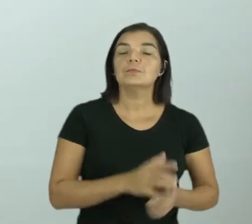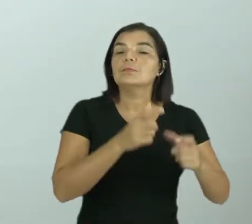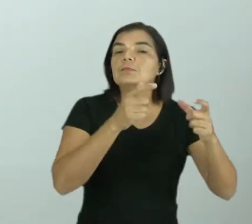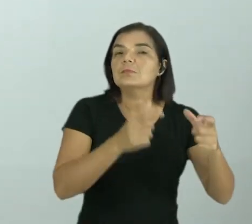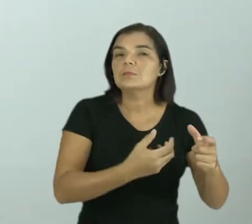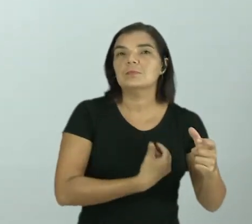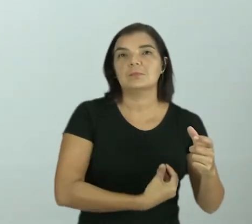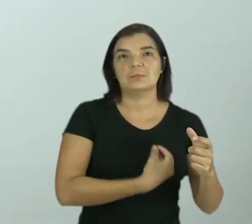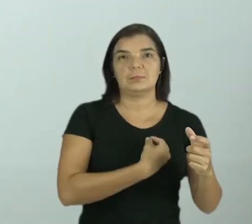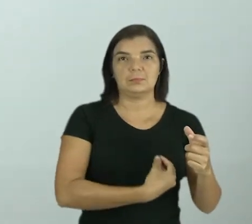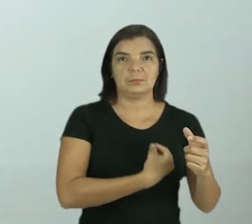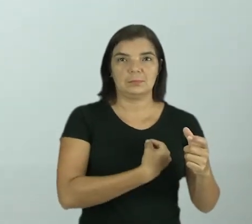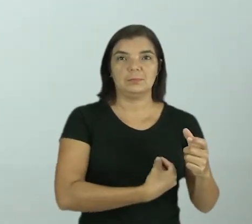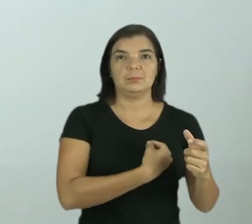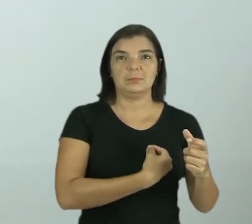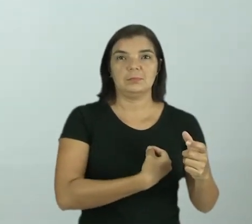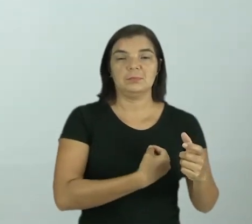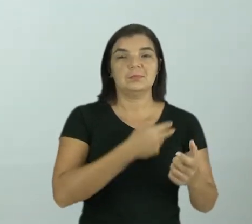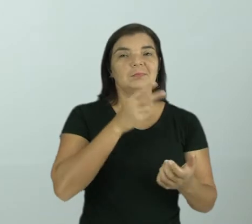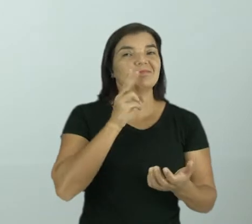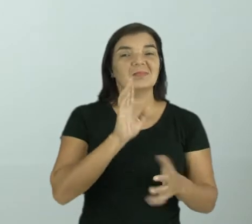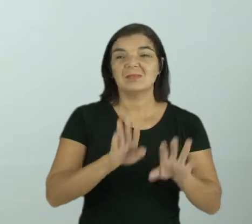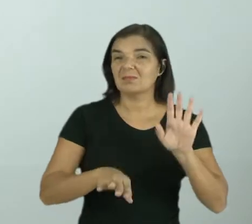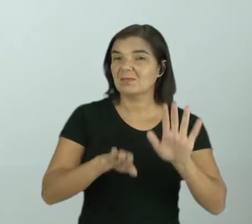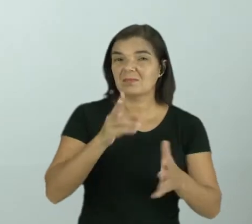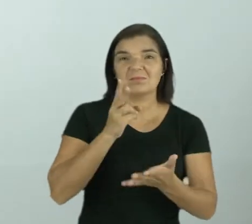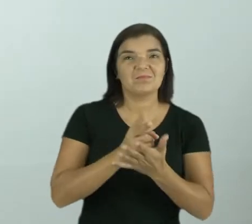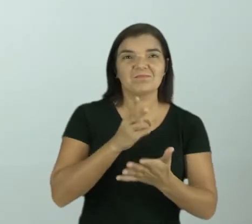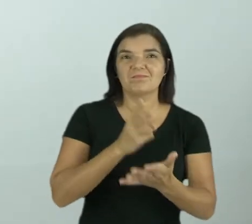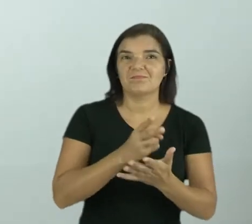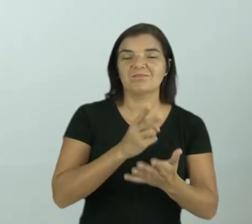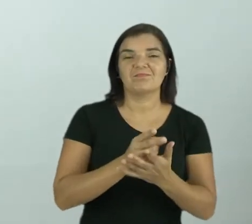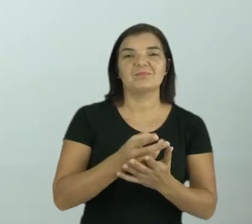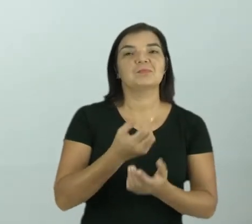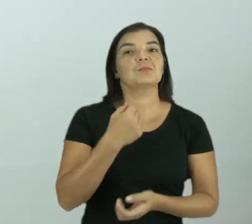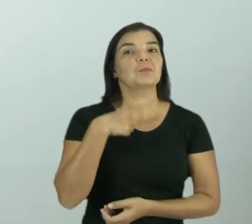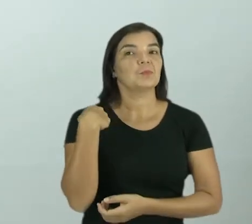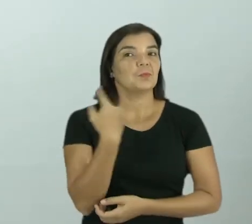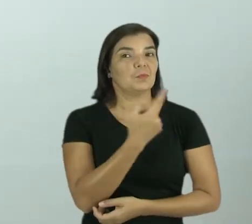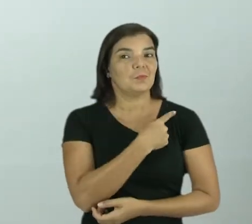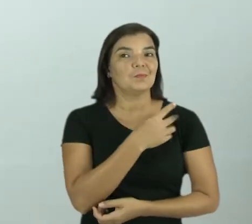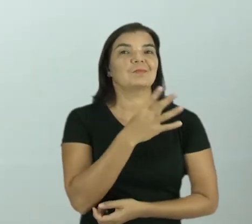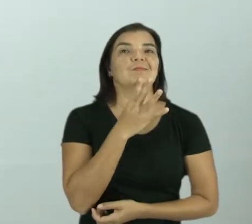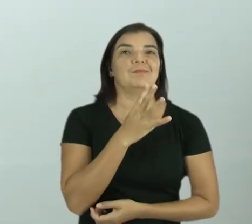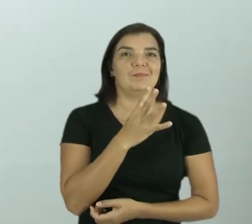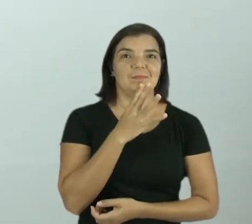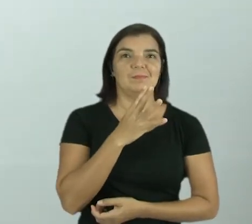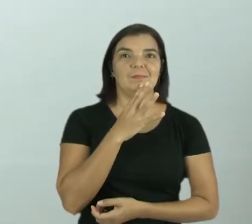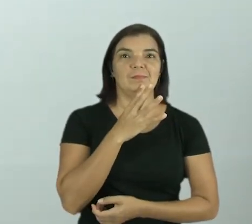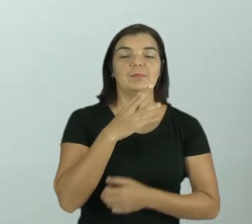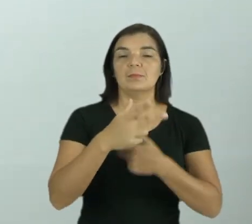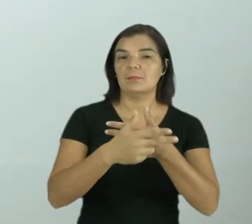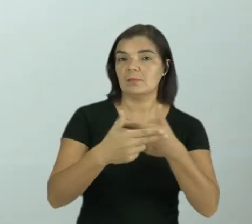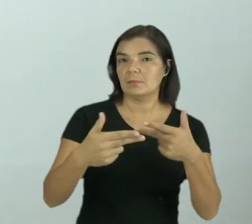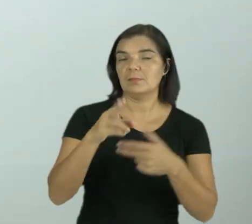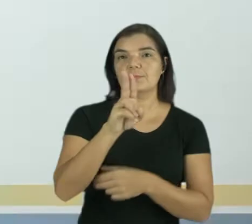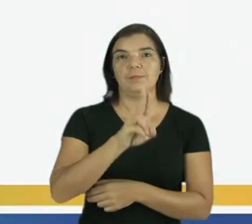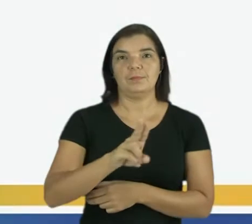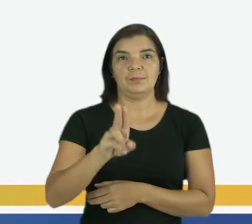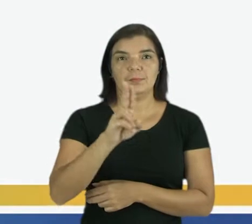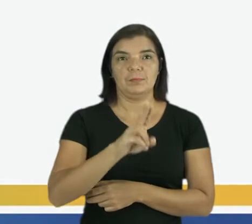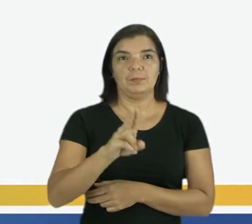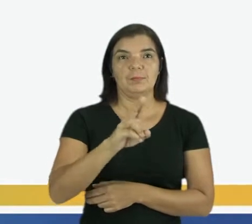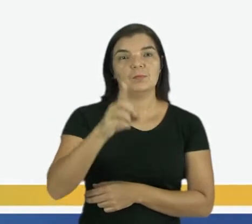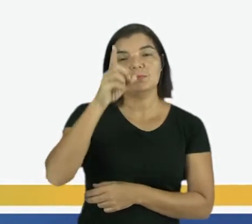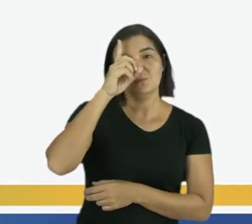Os lugares onde vivemos, nem sempre foram como nós os conhecemos. Os objetos que